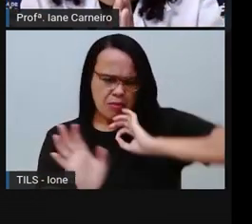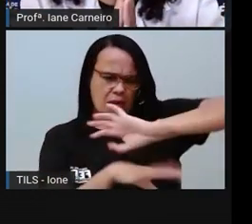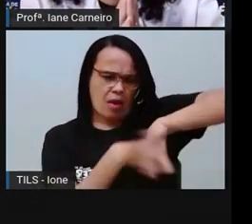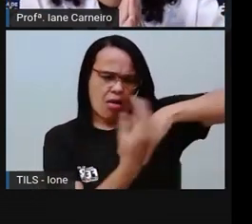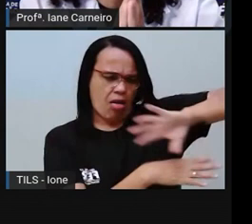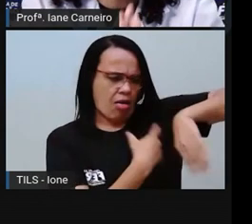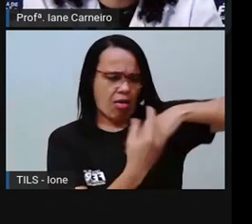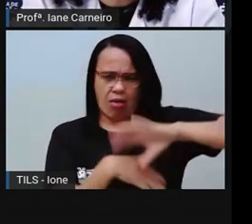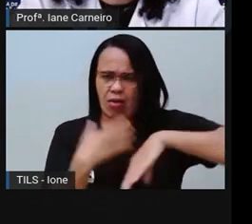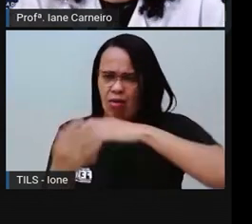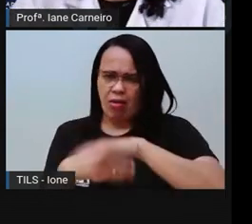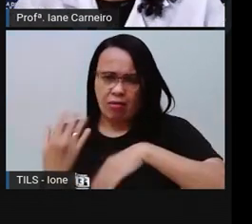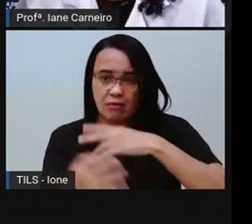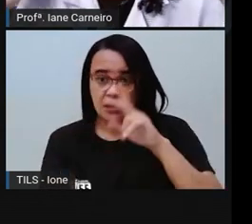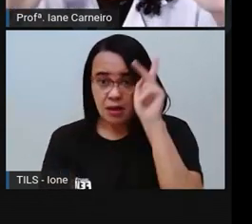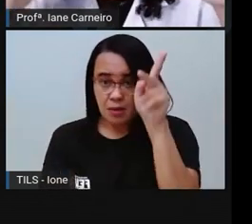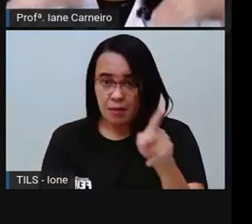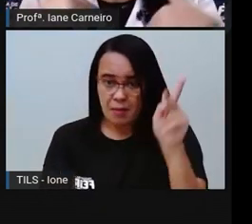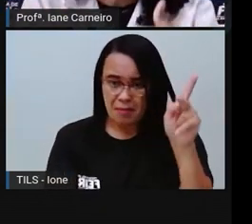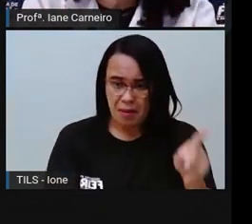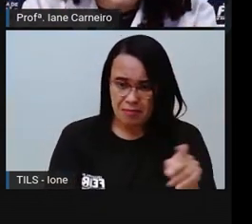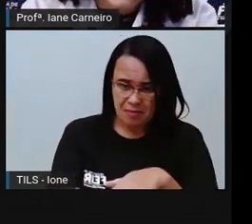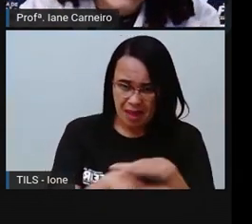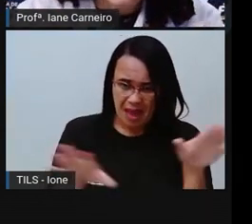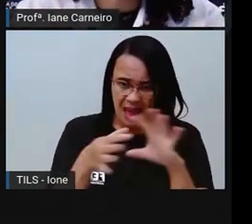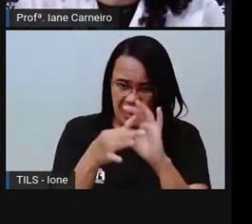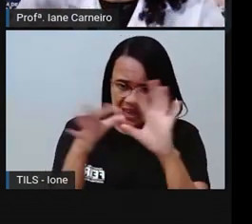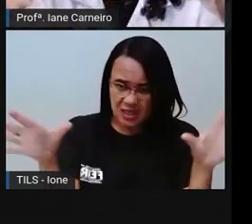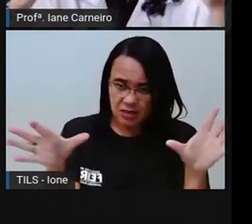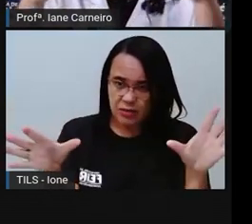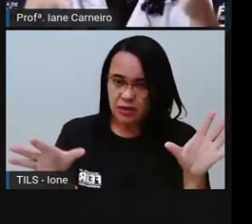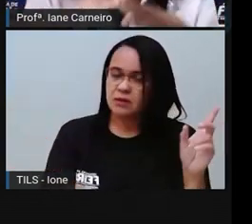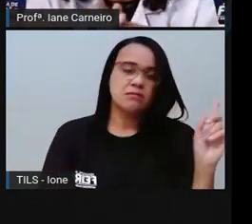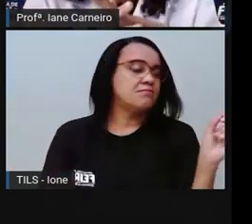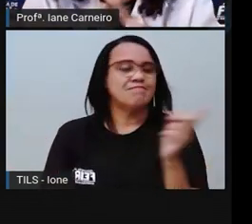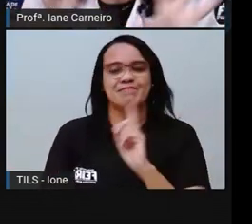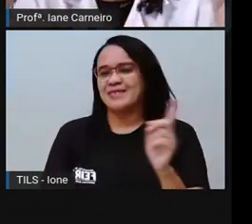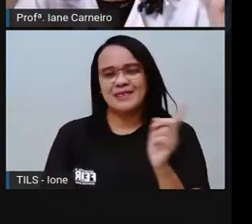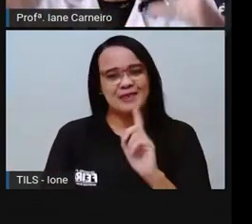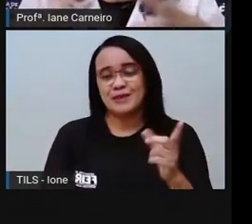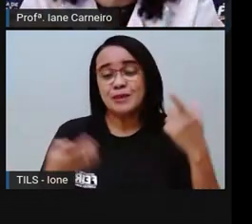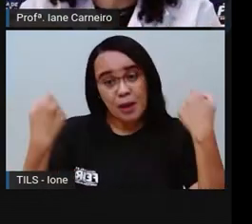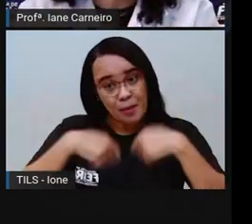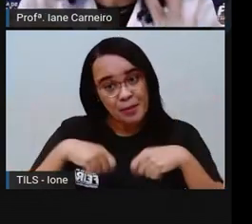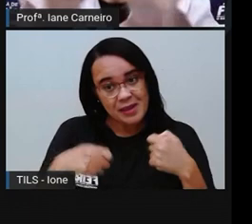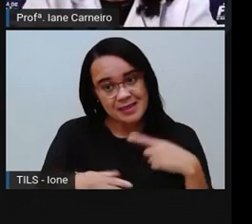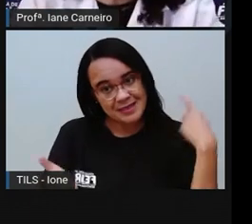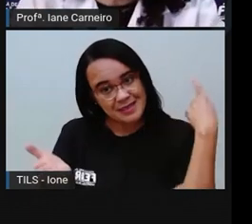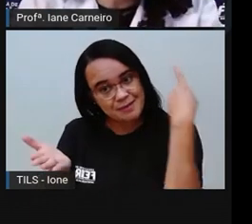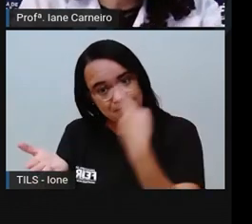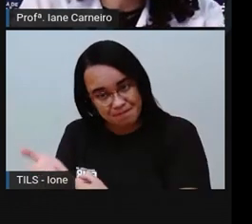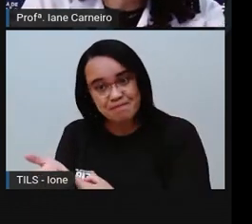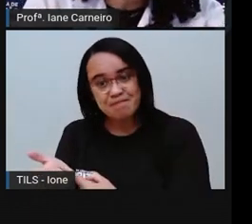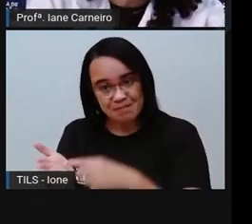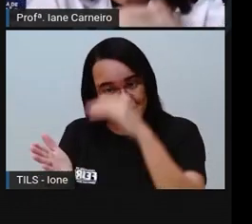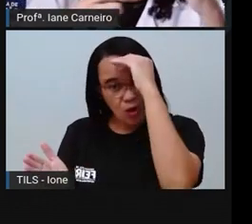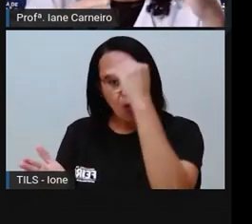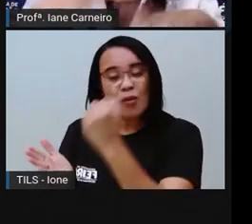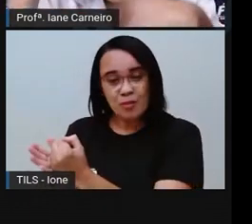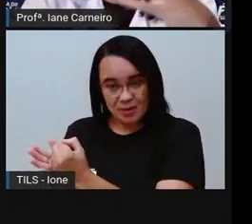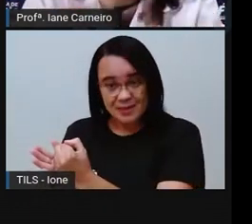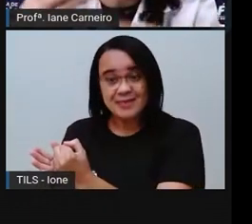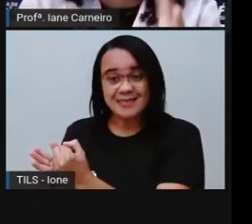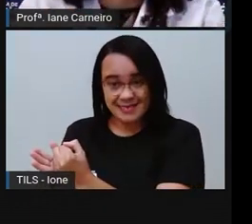A gente tem que ter um acordo coletivo. Então, todas as crianças têm que seguir, todas as pessoas da escola têm que seguir aquele acordo.